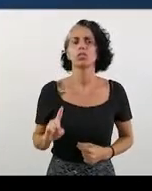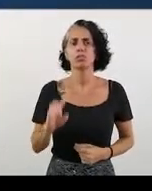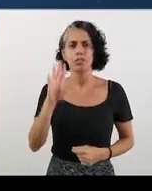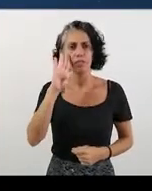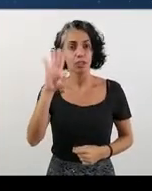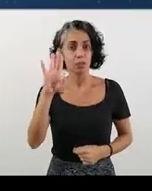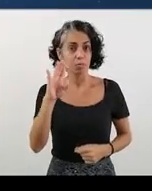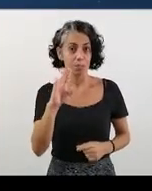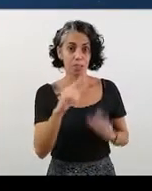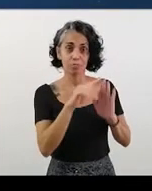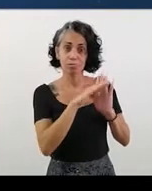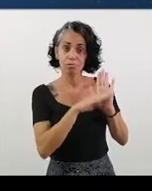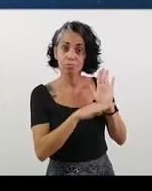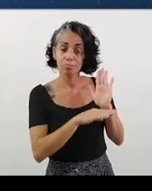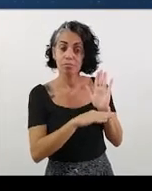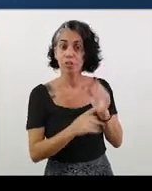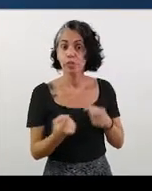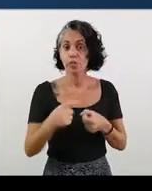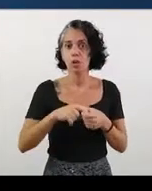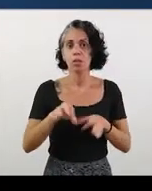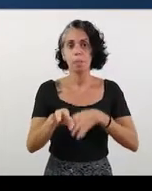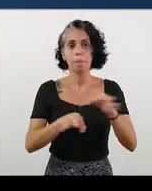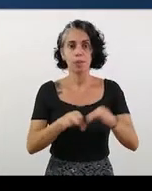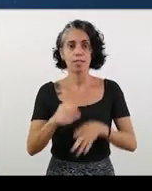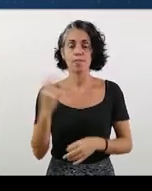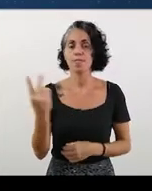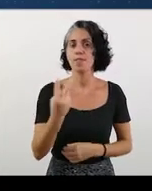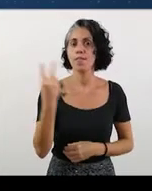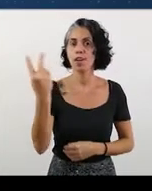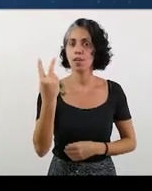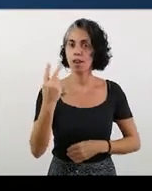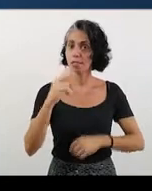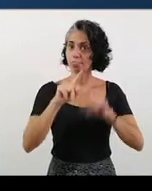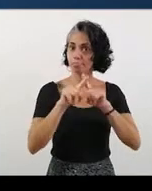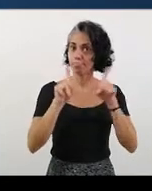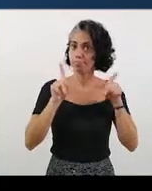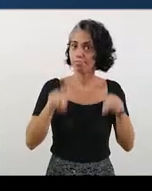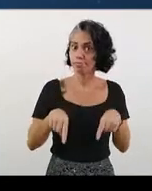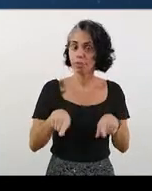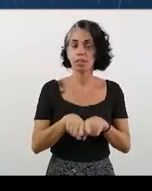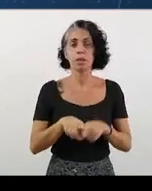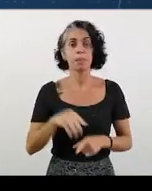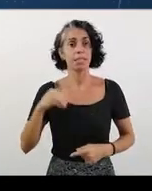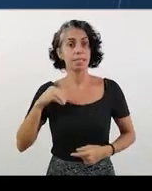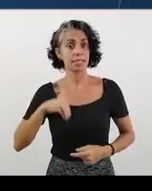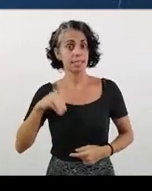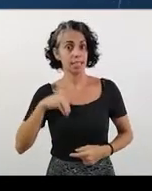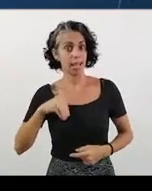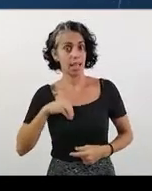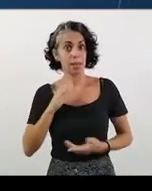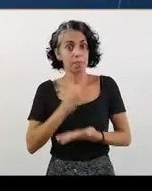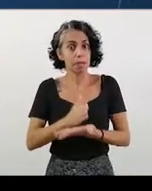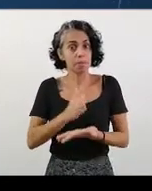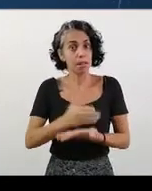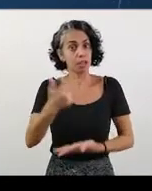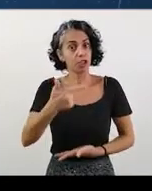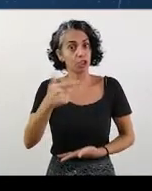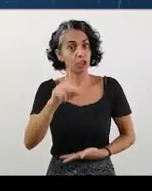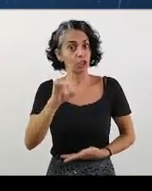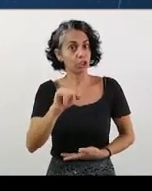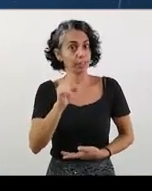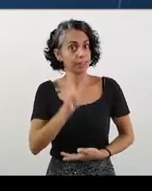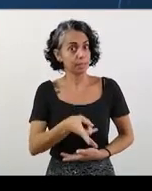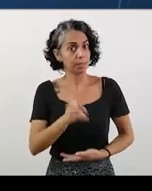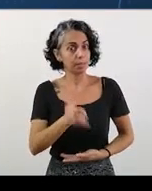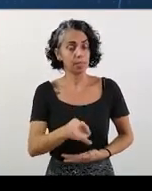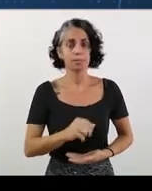os principais pontos. Retomar o processo de valorização do servidor e o pagamento do salário sempre no segundo dia útil do